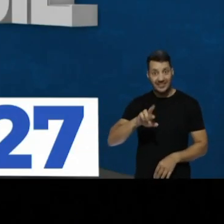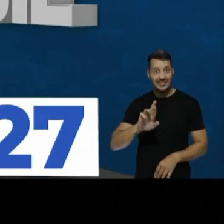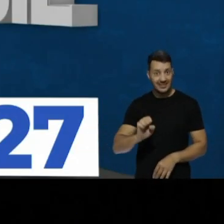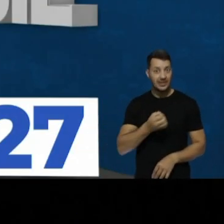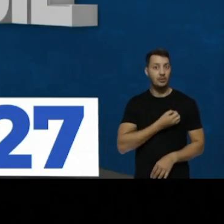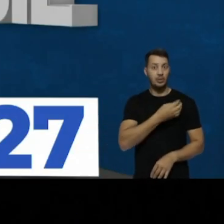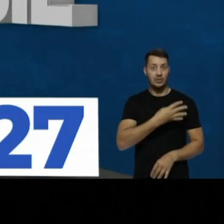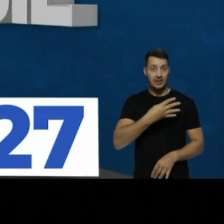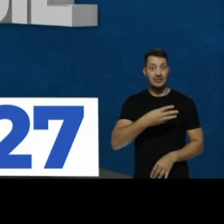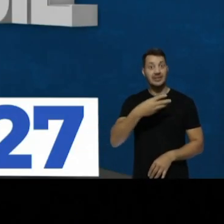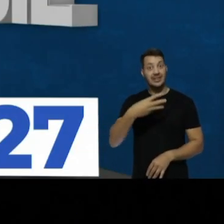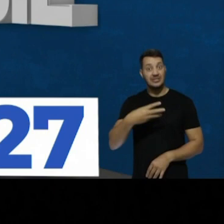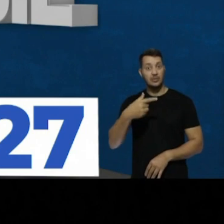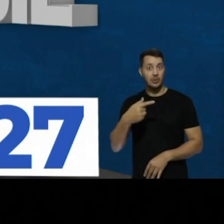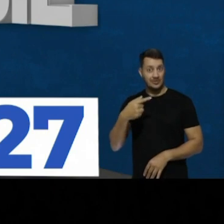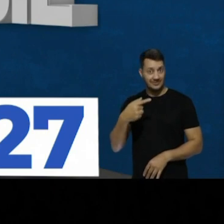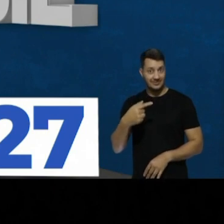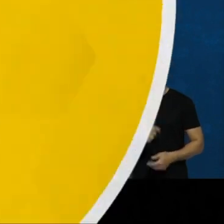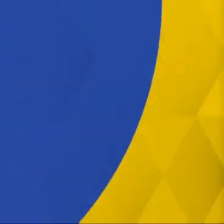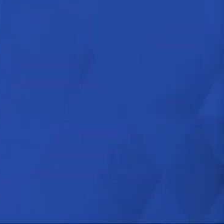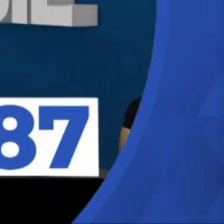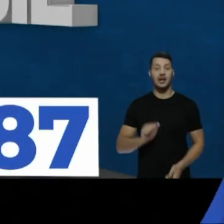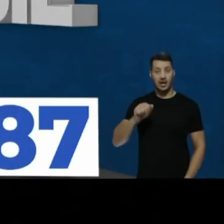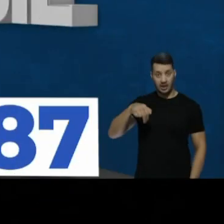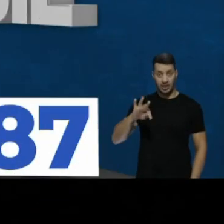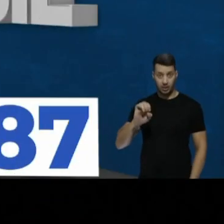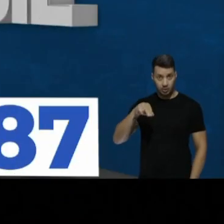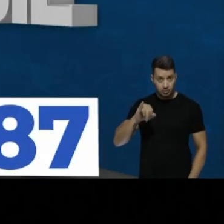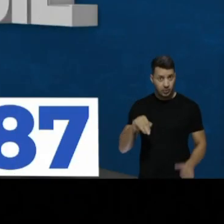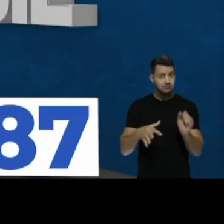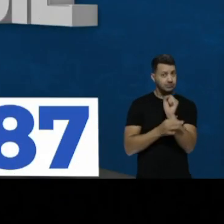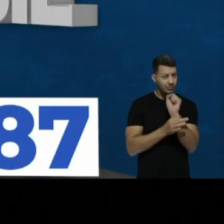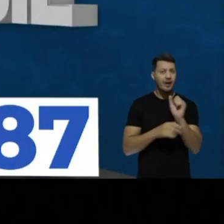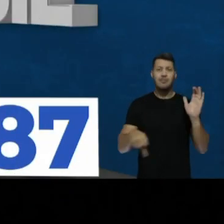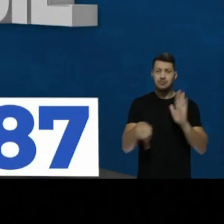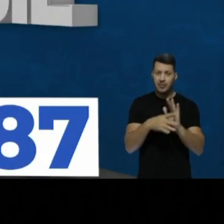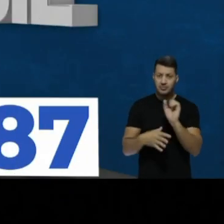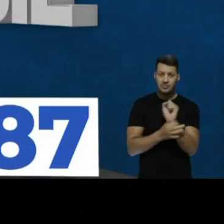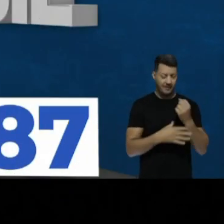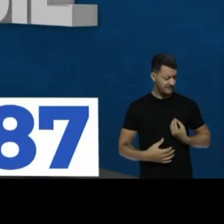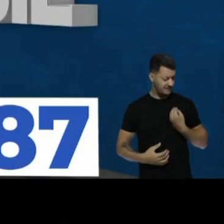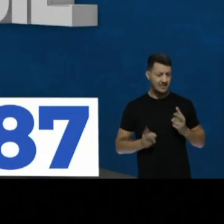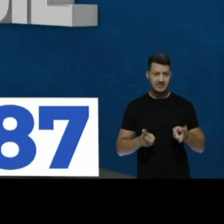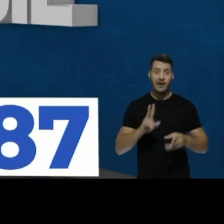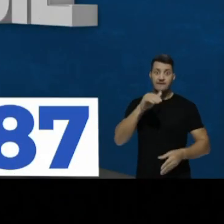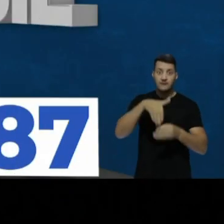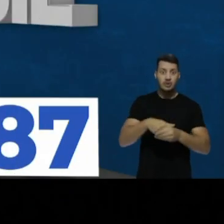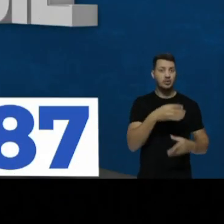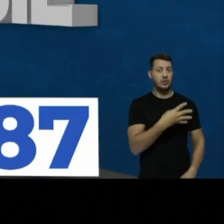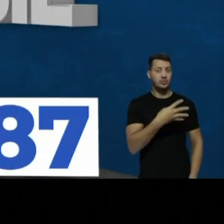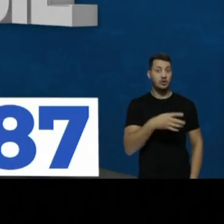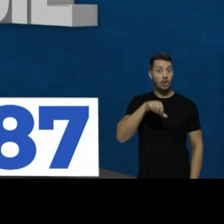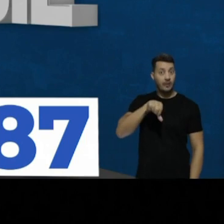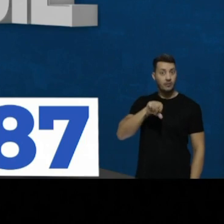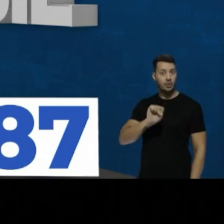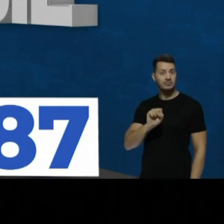educação. Evandreza, 44327. Antônio do Seguro. Estar seguro é viver por inteiro. Vote